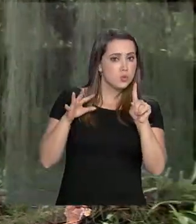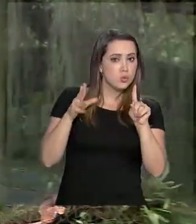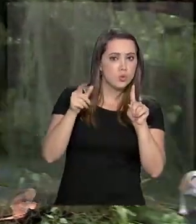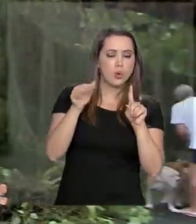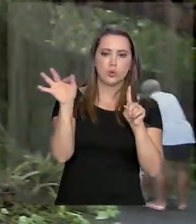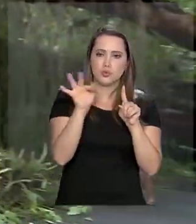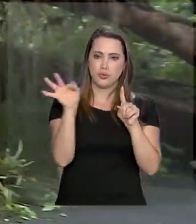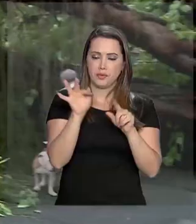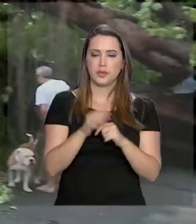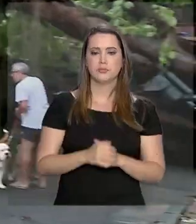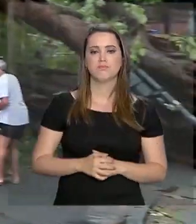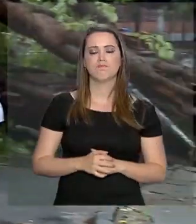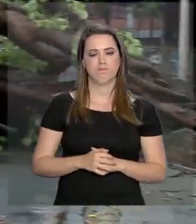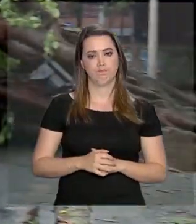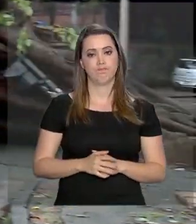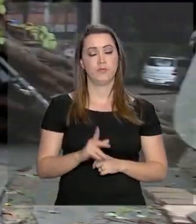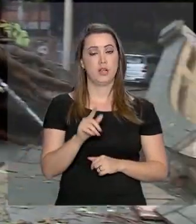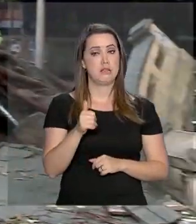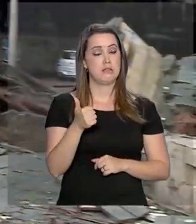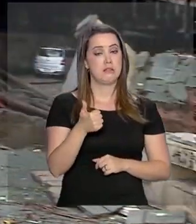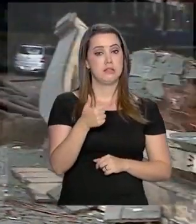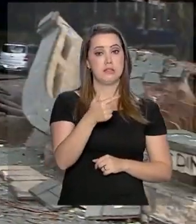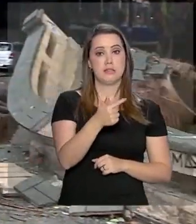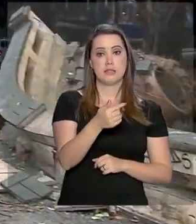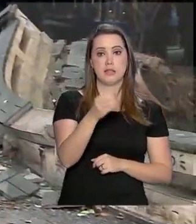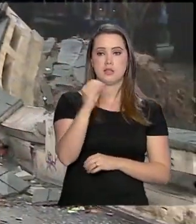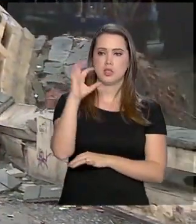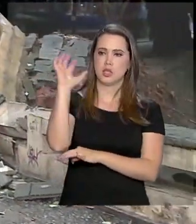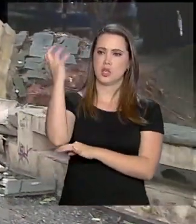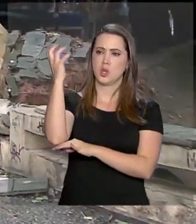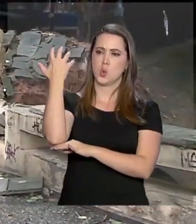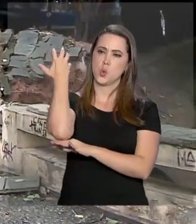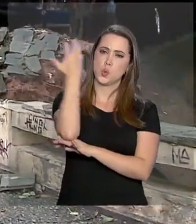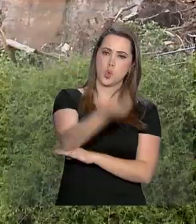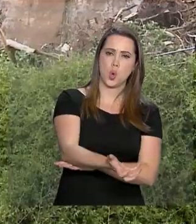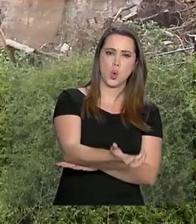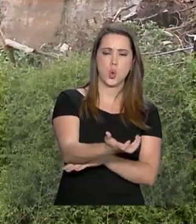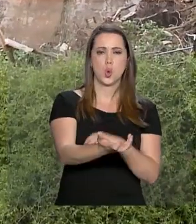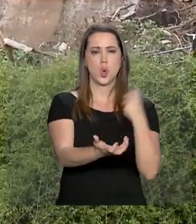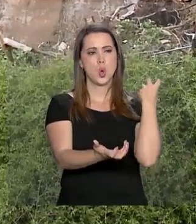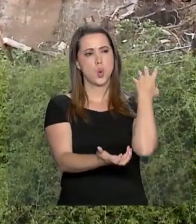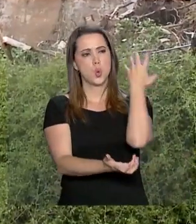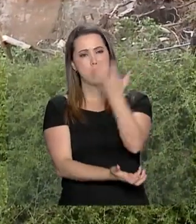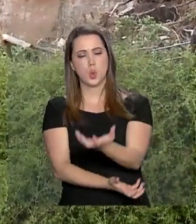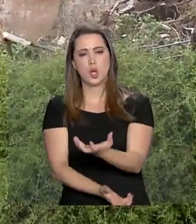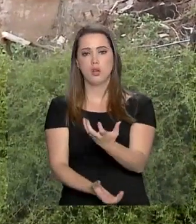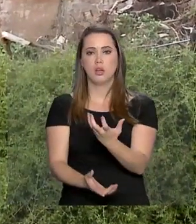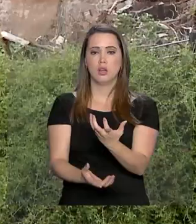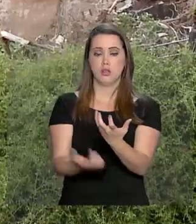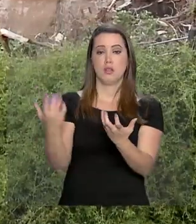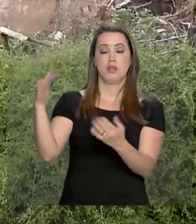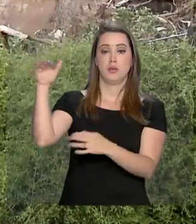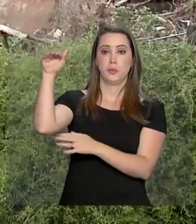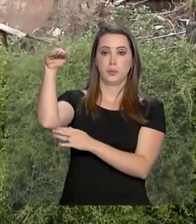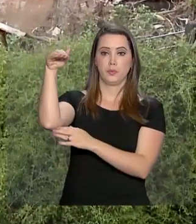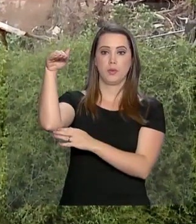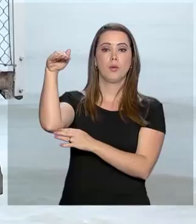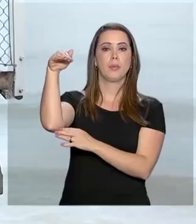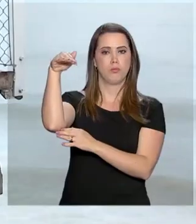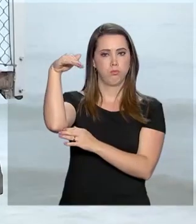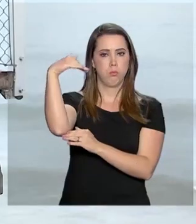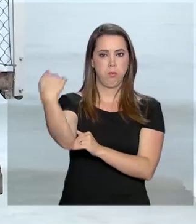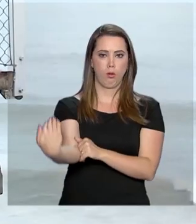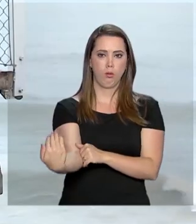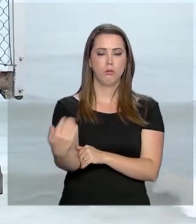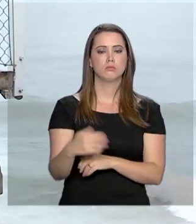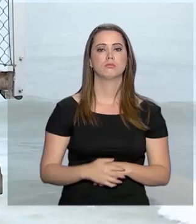causa do temporal, cerca de 170 árvores e seis postes caíram. Algumas regiões ficaram sem energia elétrica.